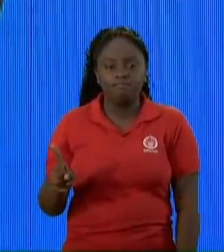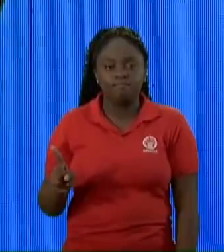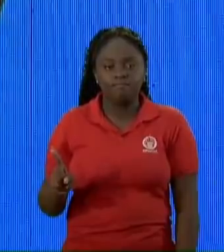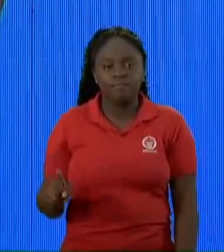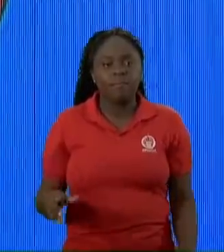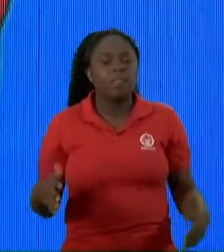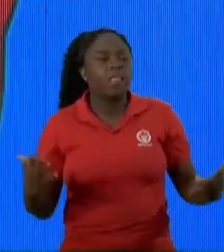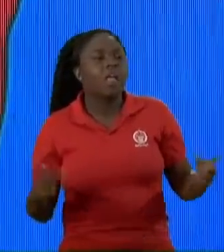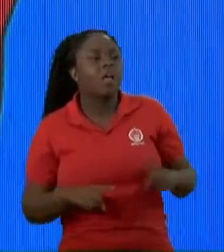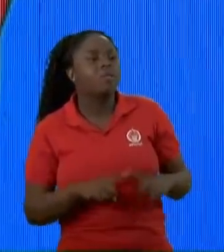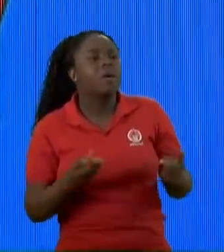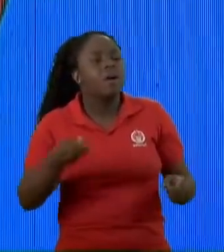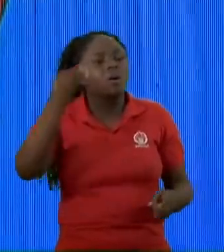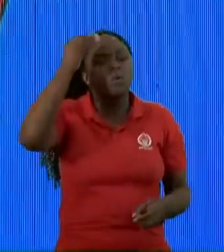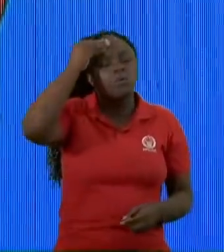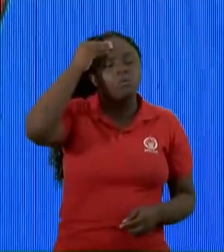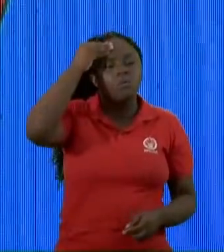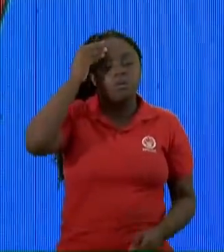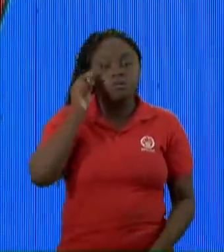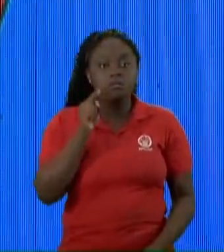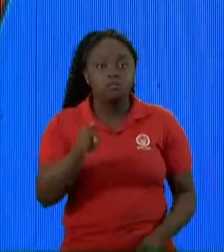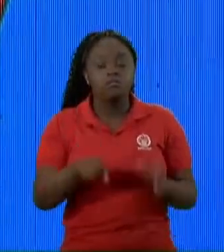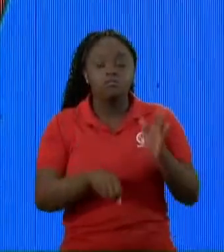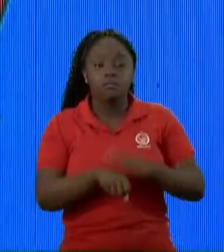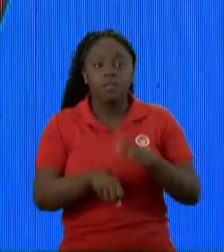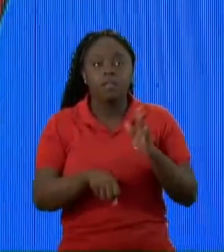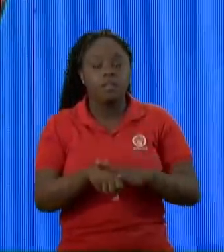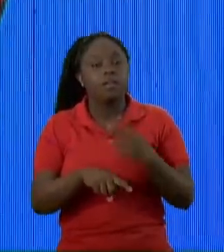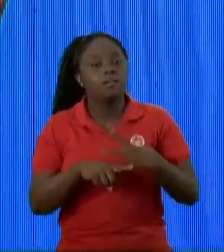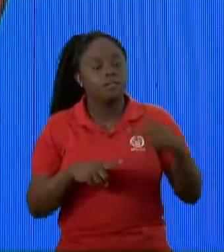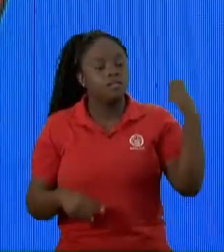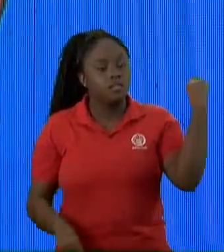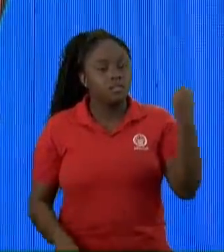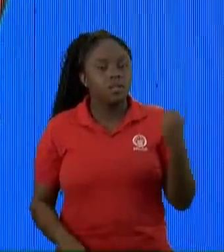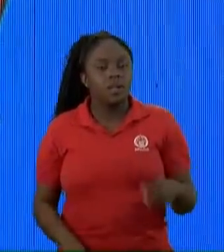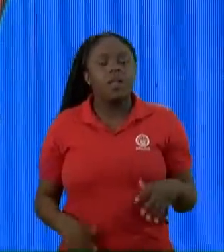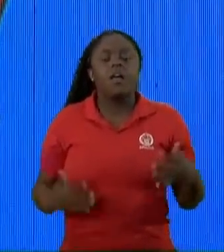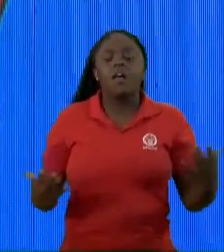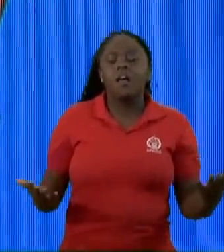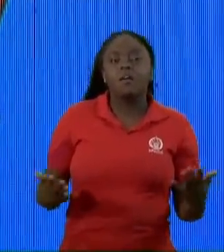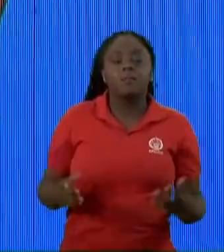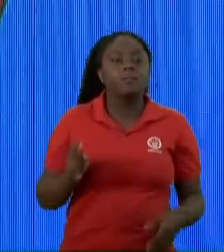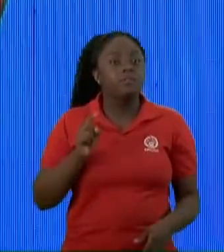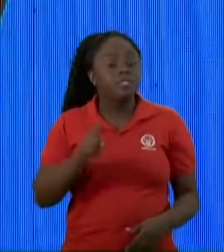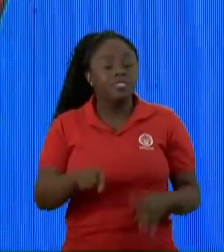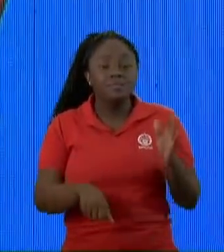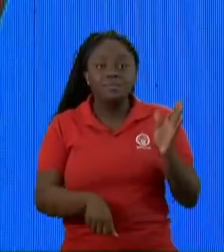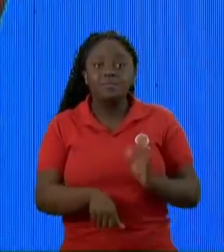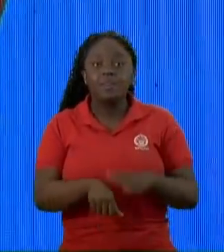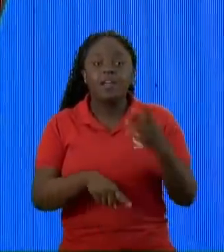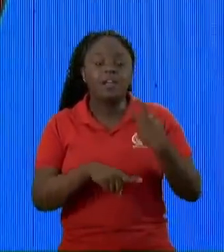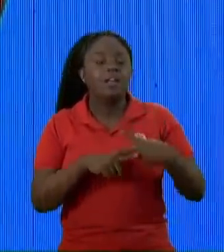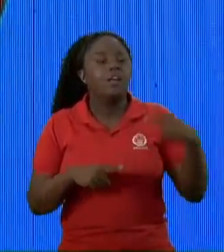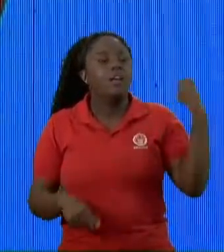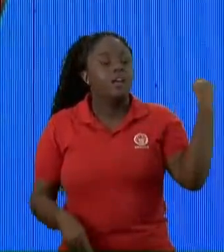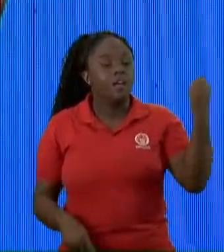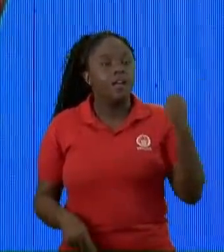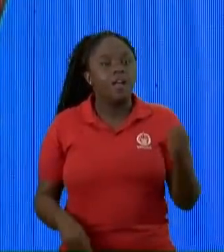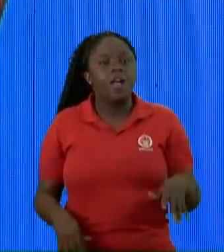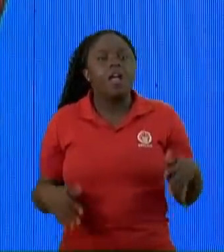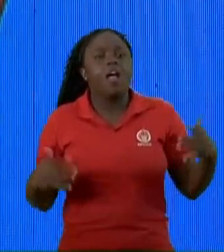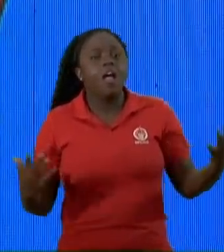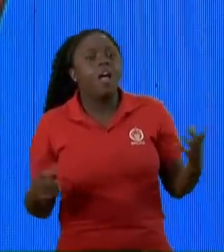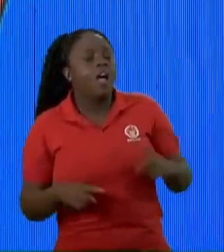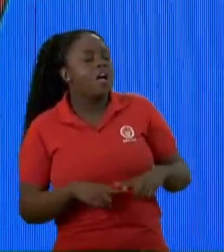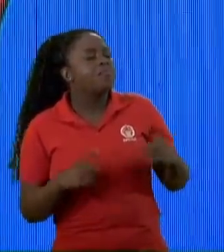Ah mas a culpa Você é mais que vencedor Ah mas Você é mais que vencedor Ah mas